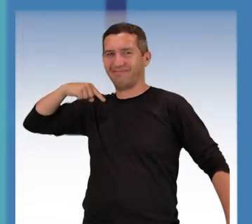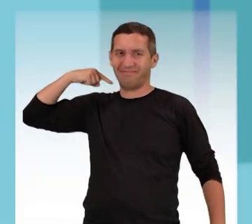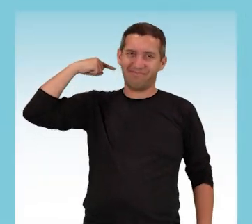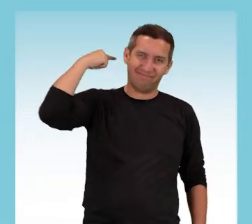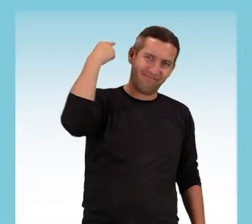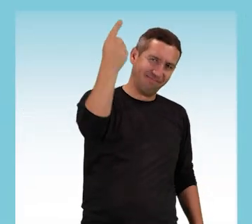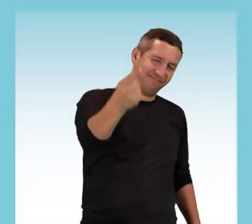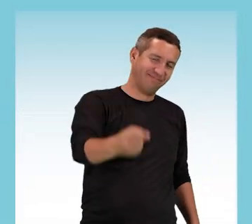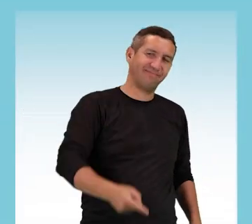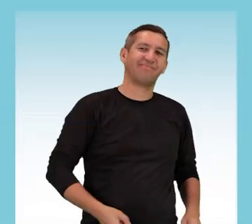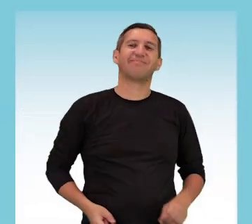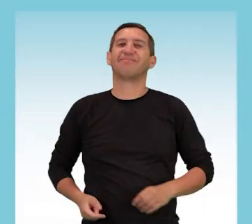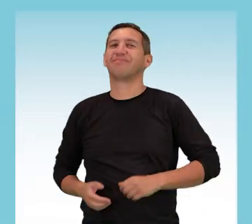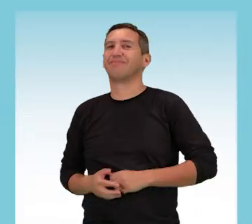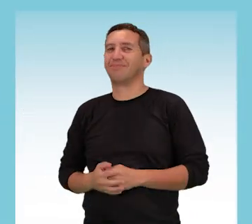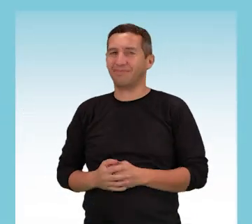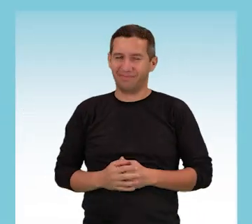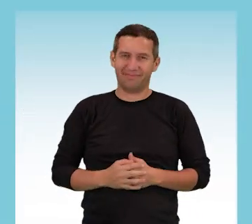semana.